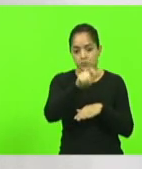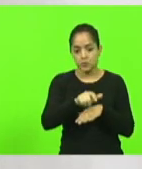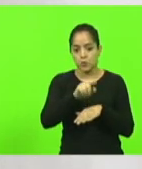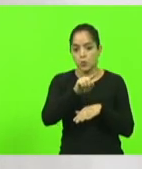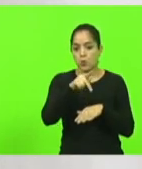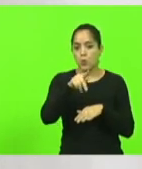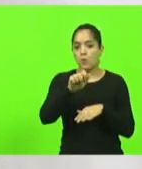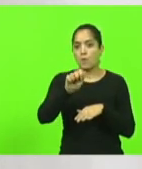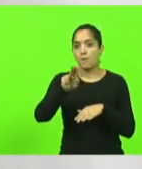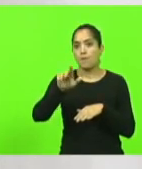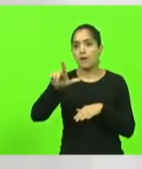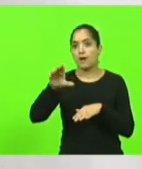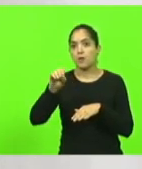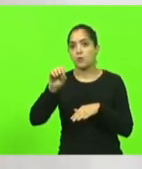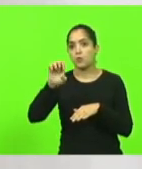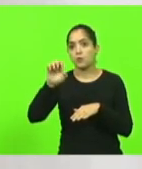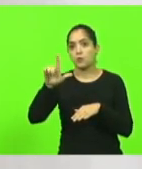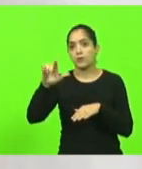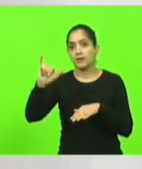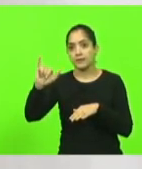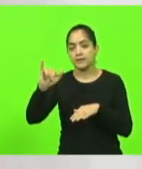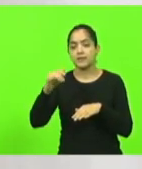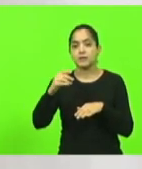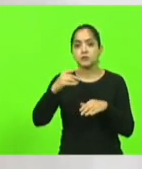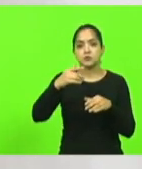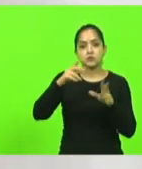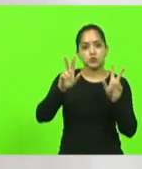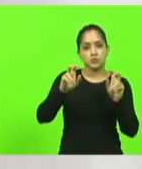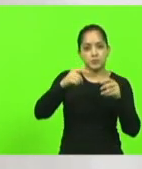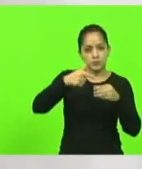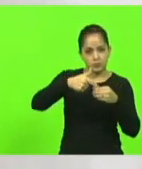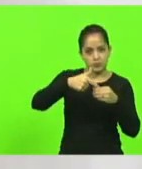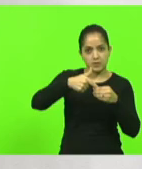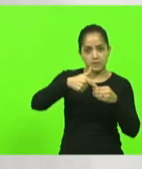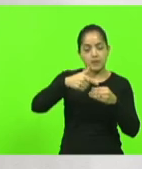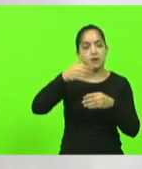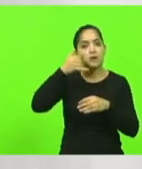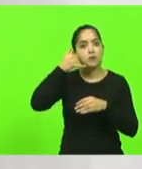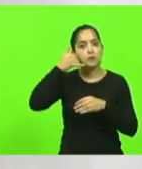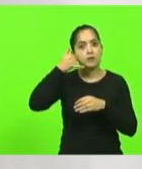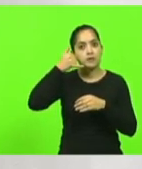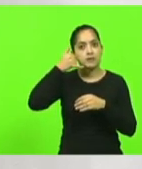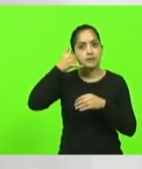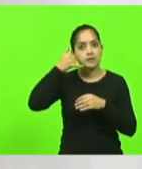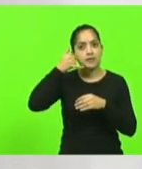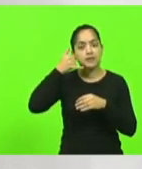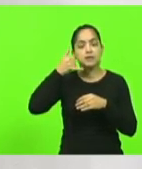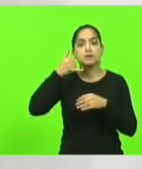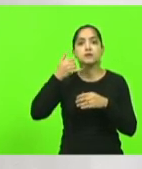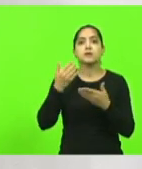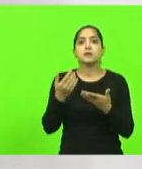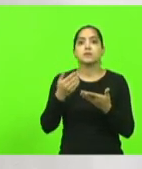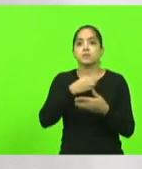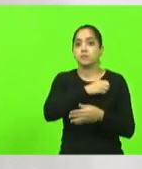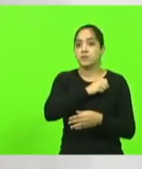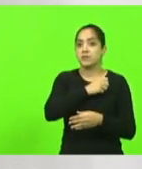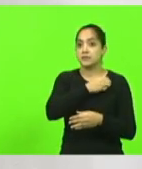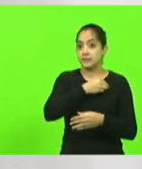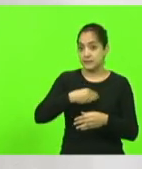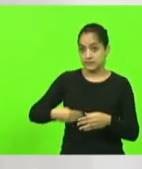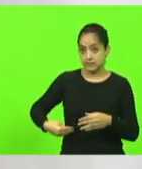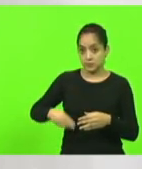questionando sobre a questão dos combustíveis. Eu aproveitei e ontem liguei para o ministro de Minas e Energia, o